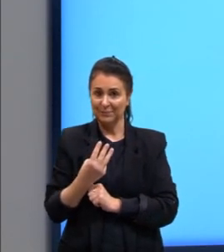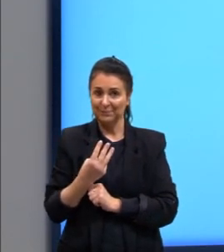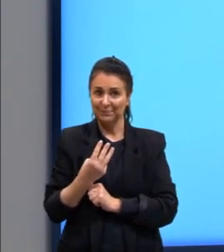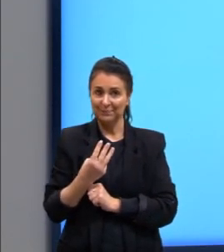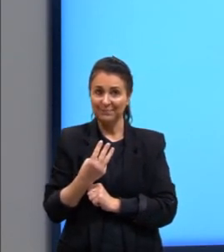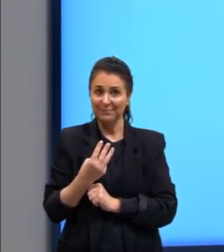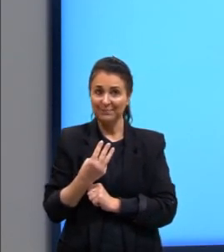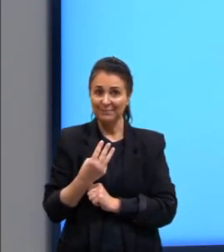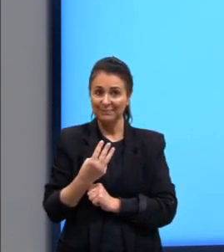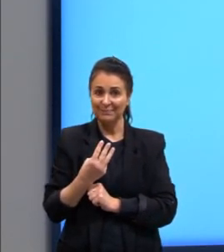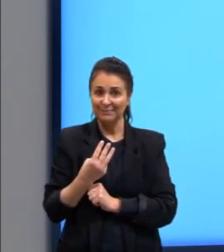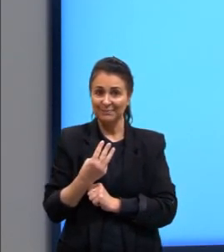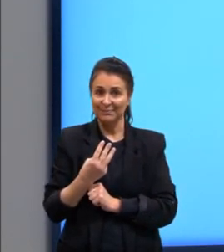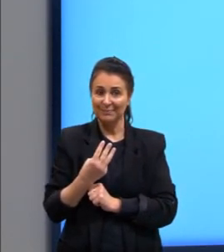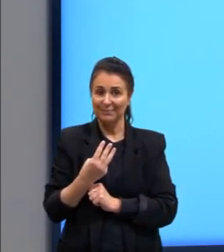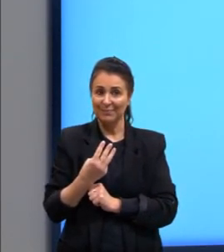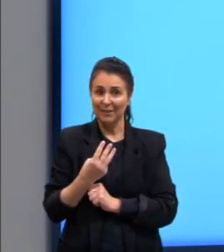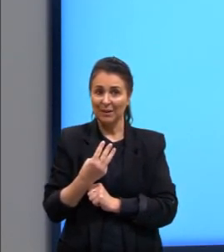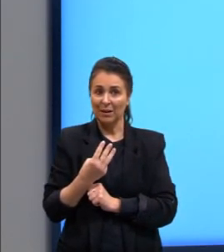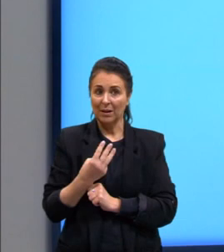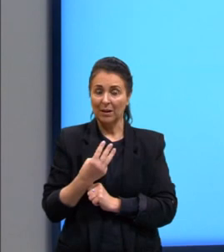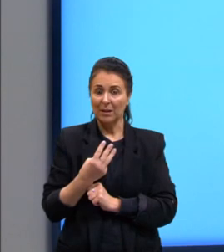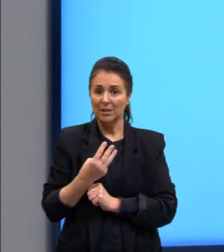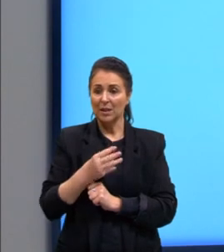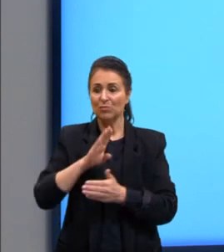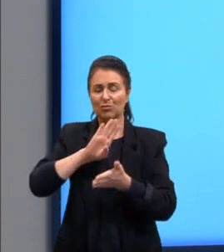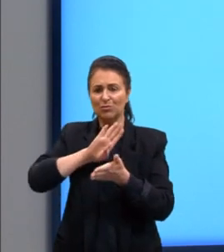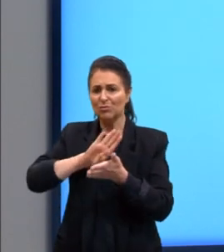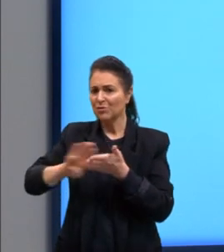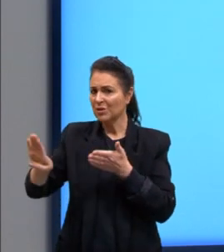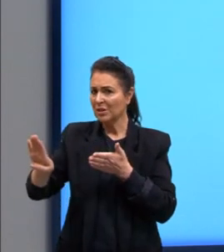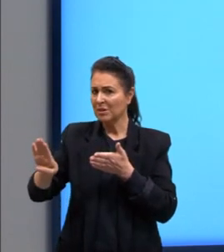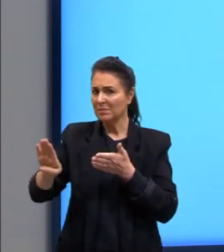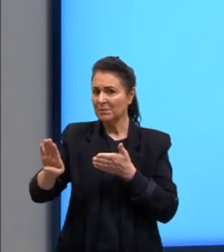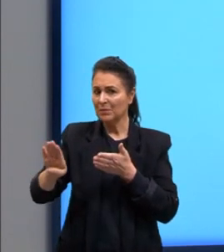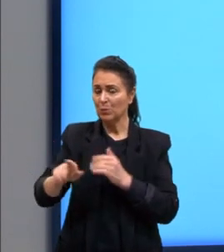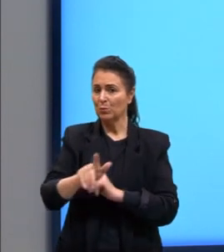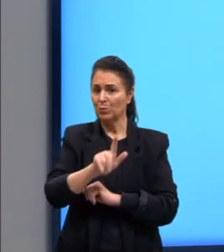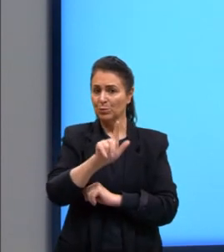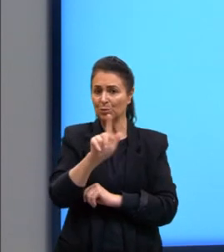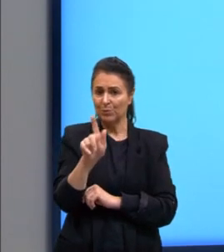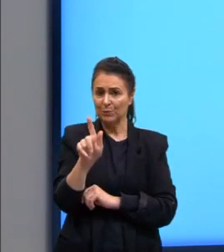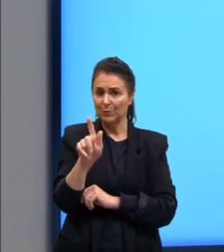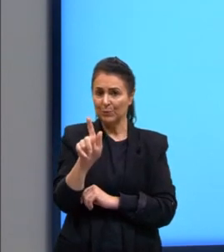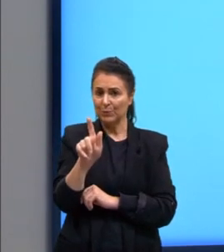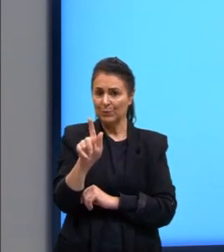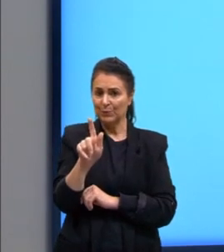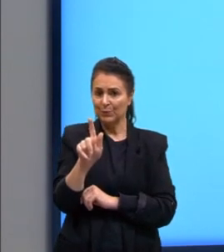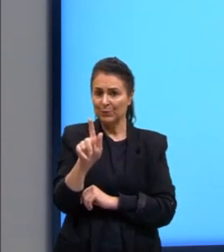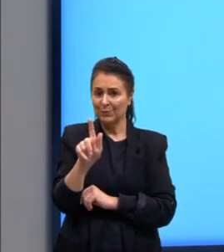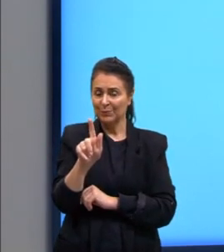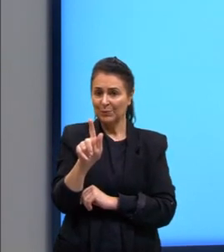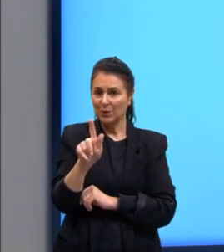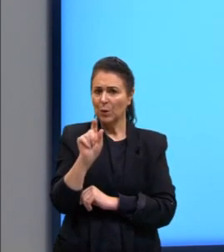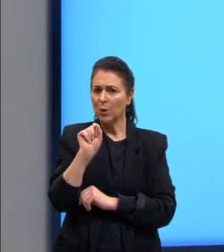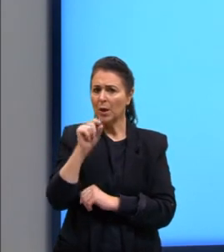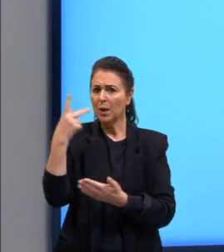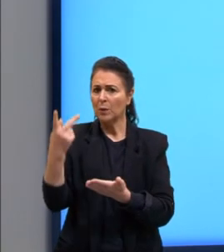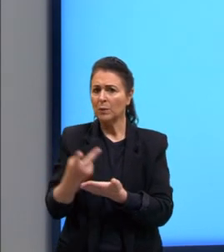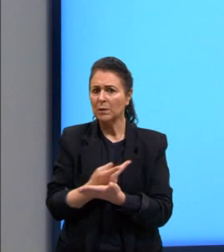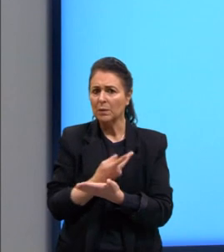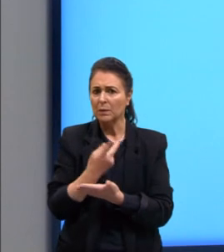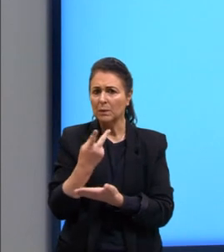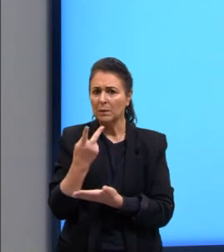então, se deletar o G aqui, o que acontece,